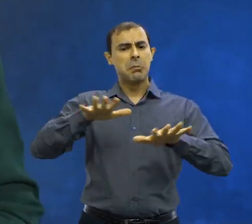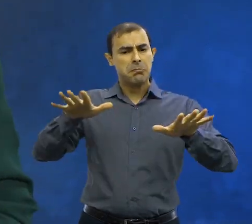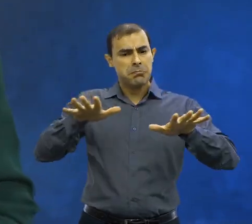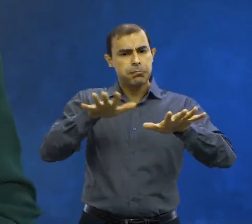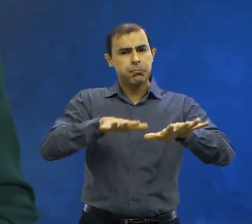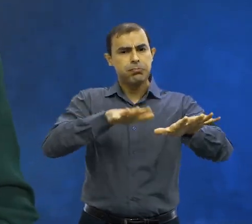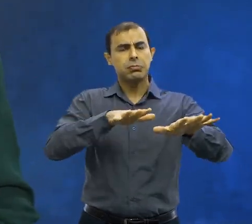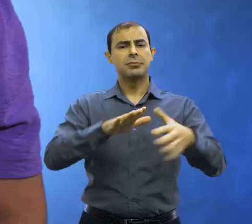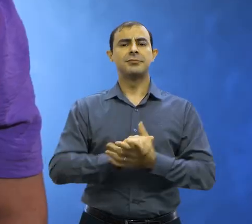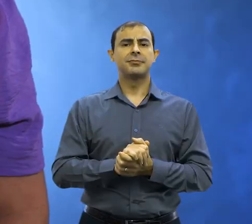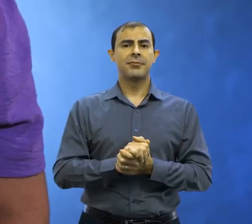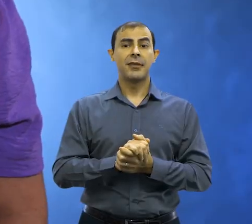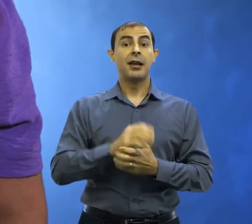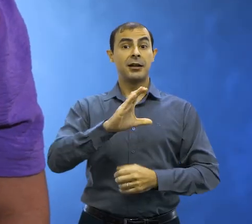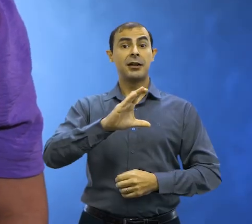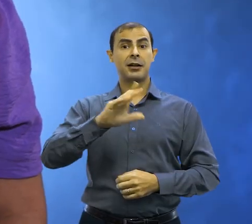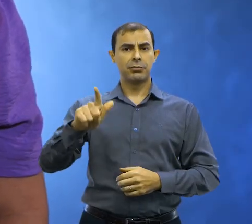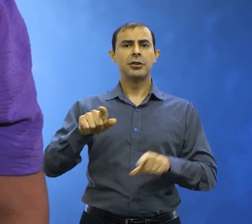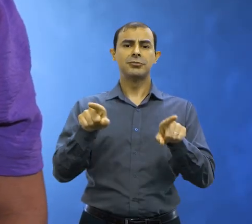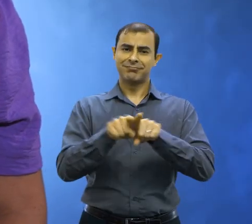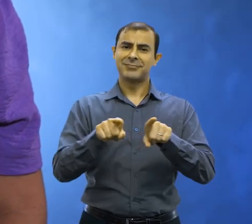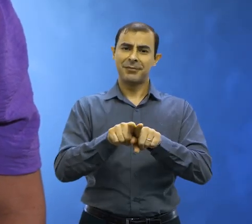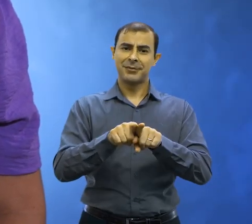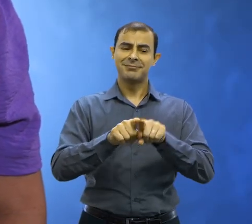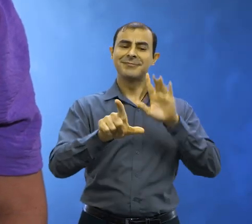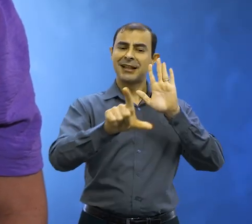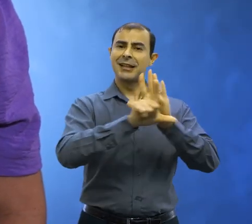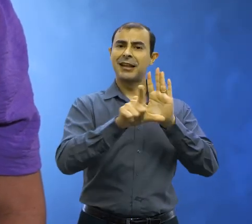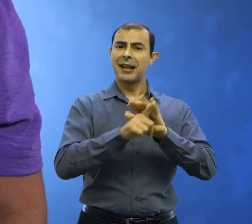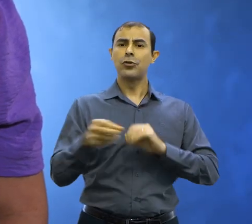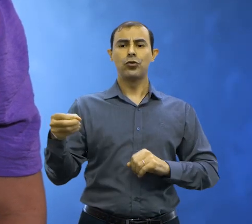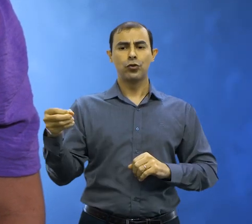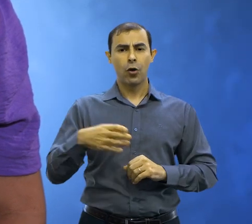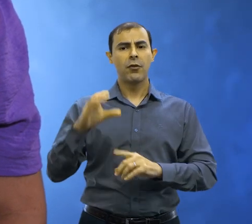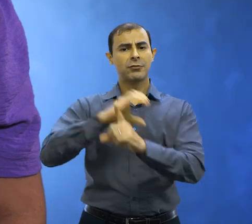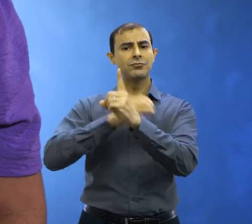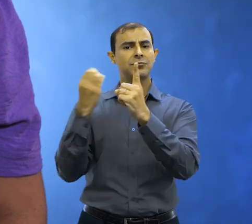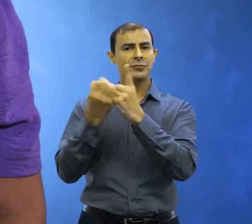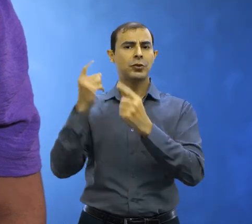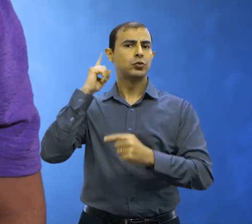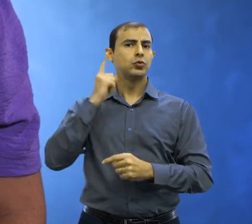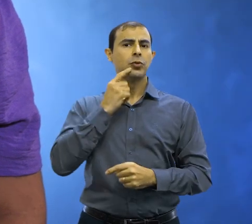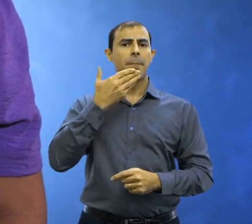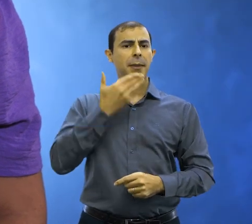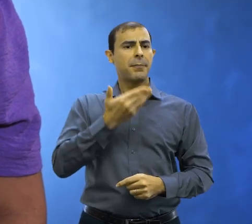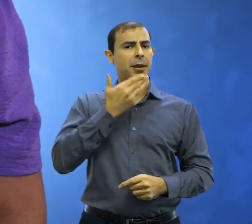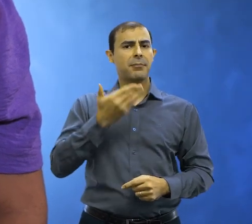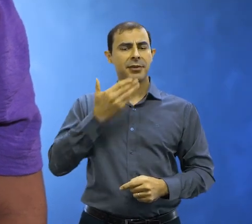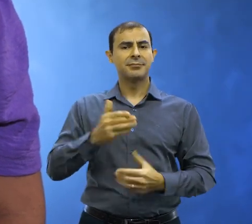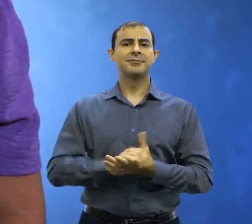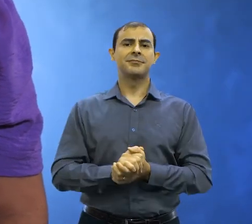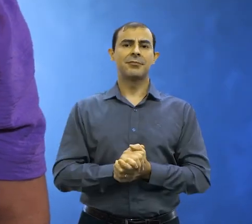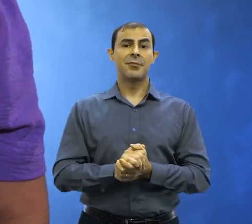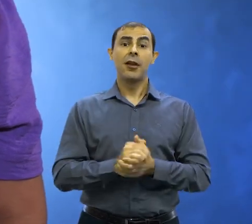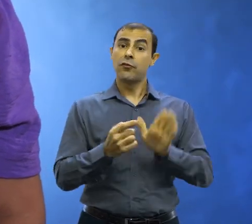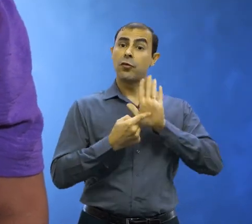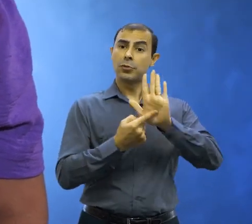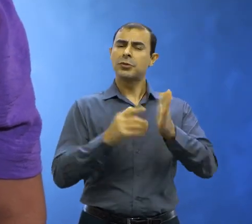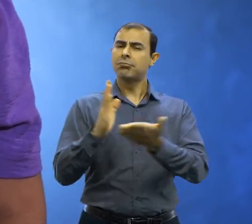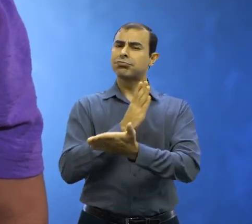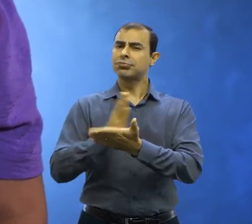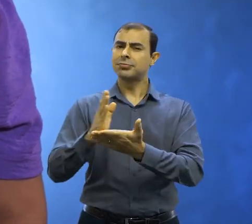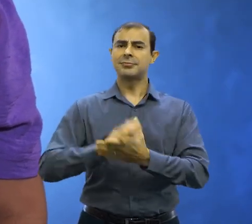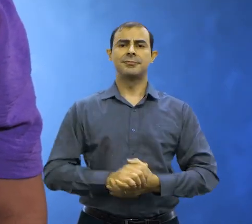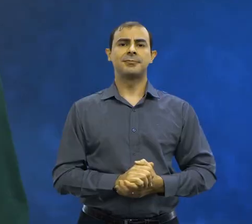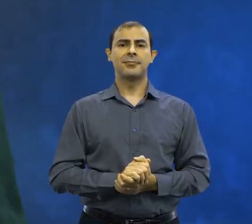área da inclusão. Em Campo Grande, novas leis foram reivindicadas pela comunidade surda. E vamos apresentar